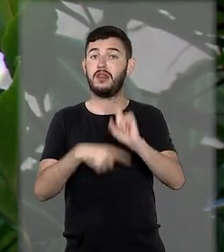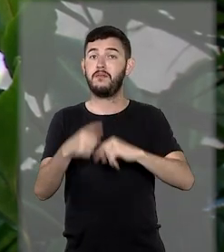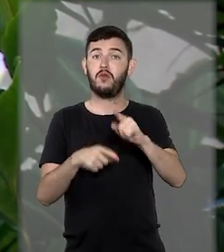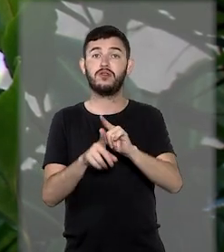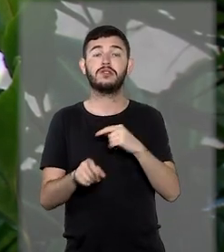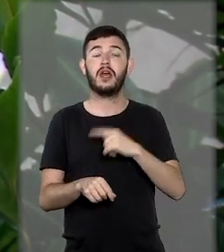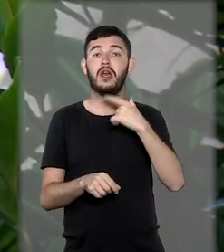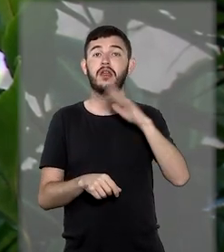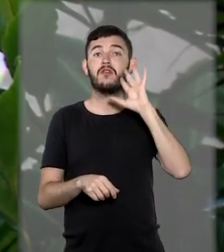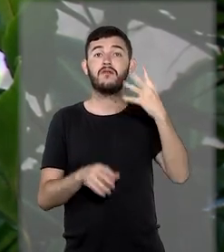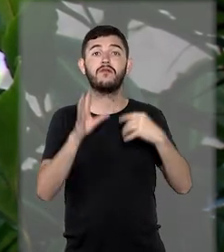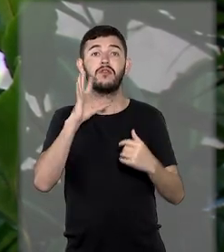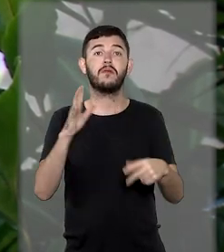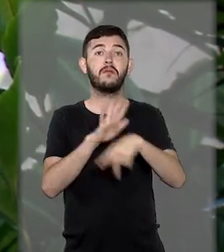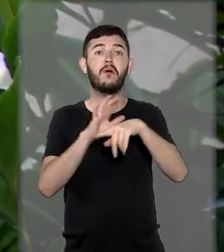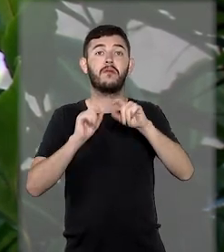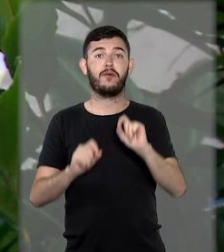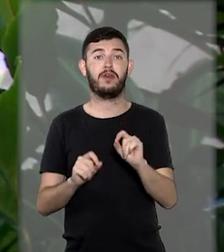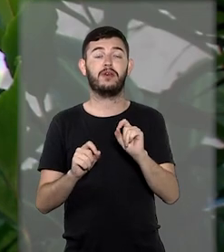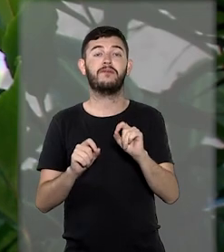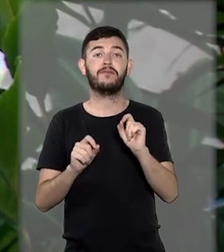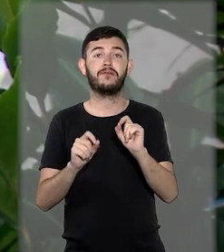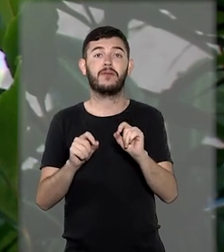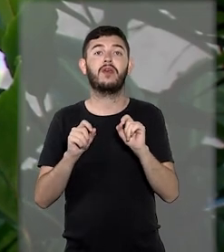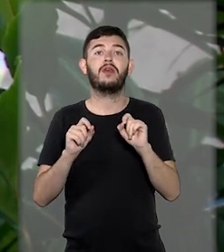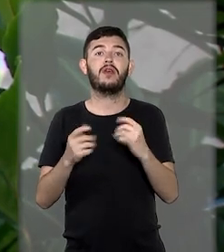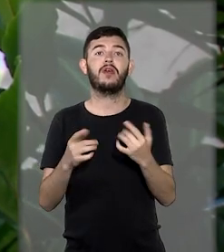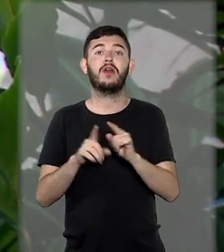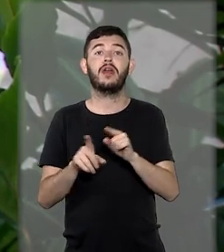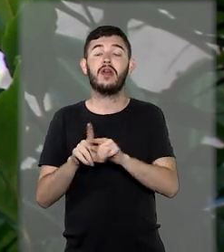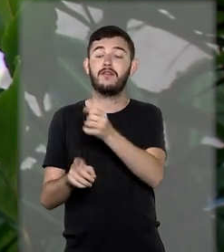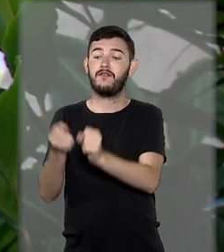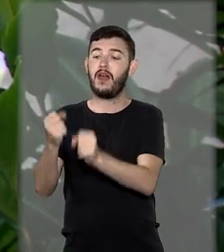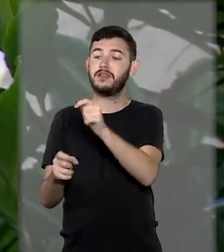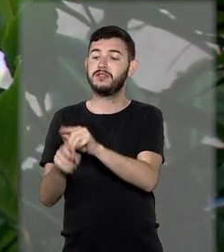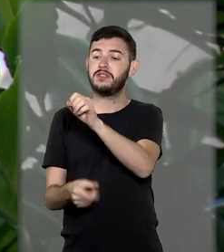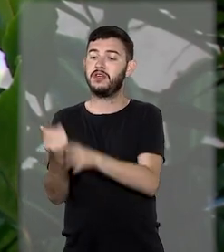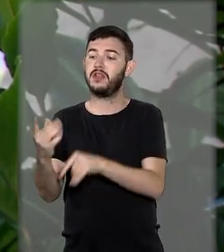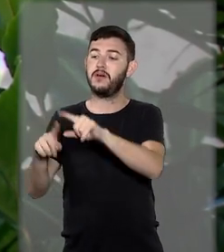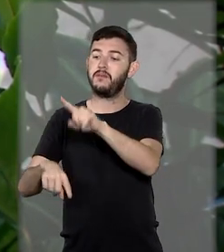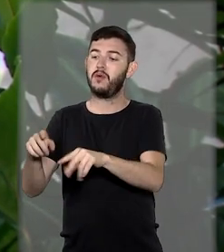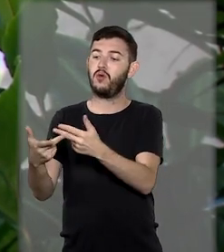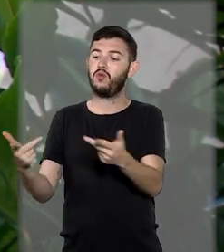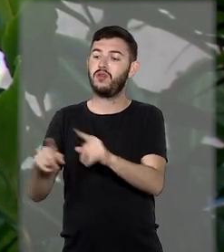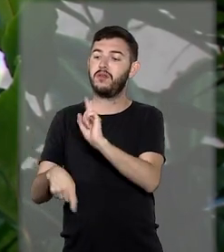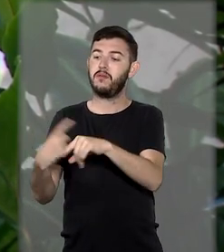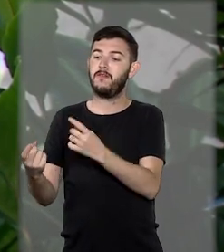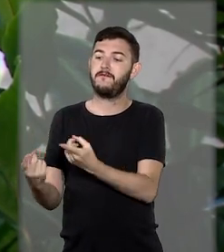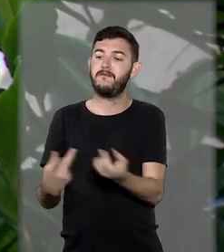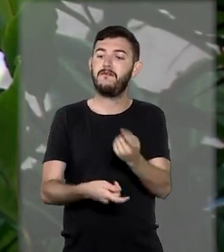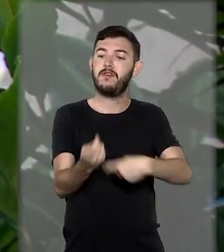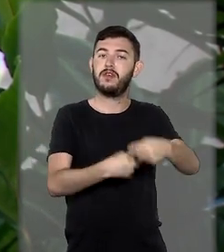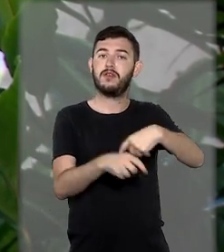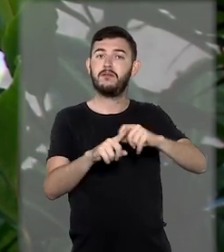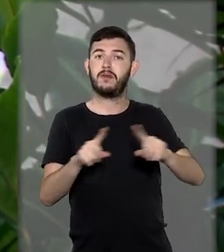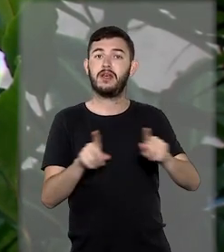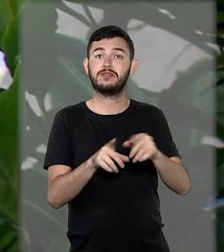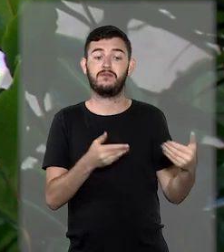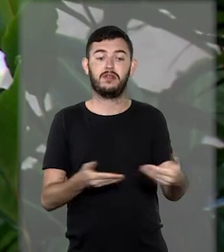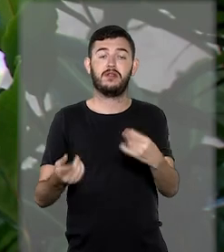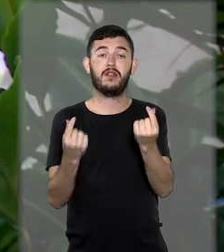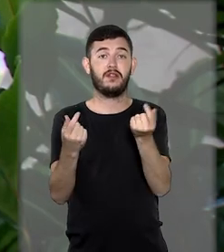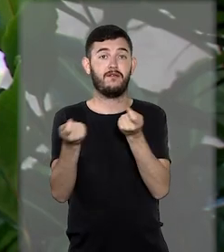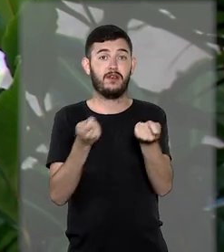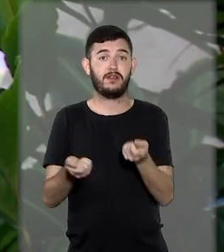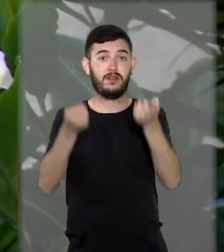após o desembaraço aduaneiro na saída de seus estabelecimentos. A Fazenda Nacional apontou que, posteriormente a essa